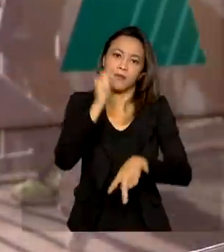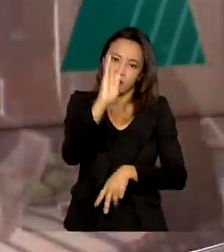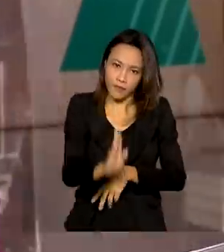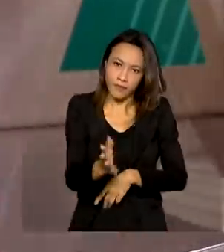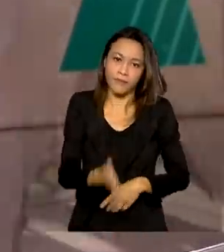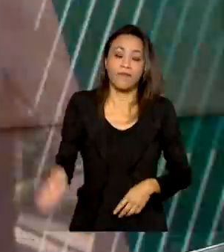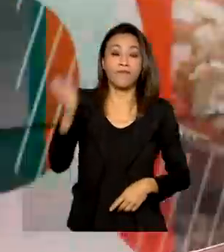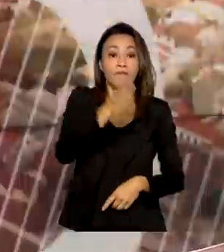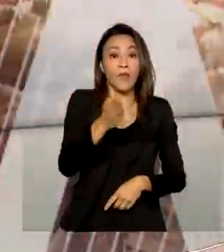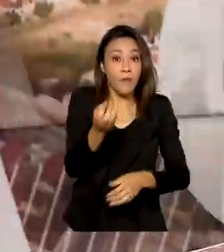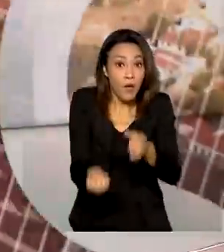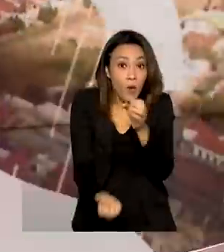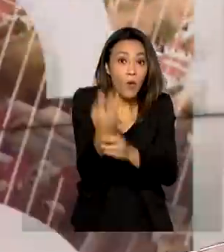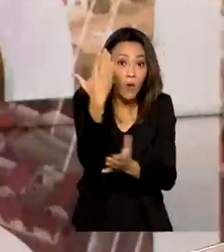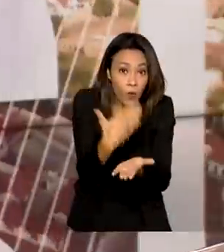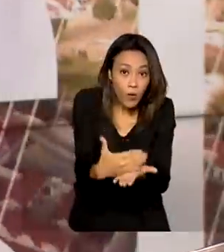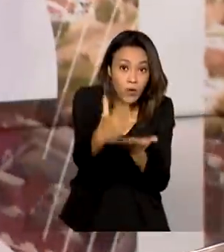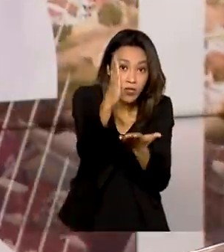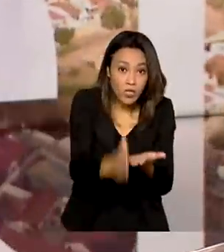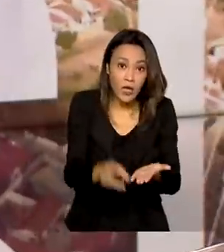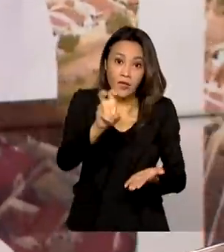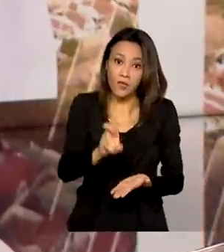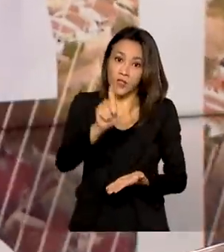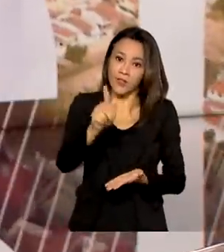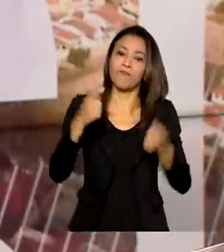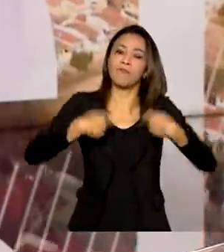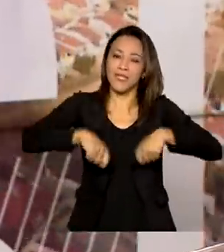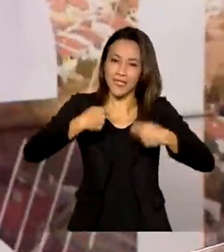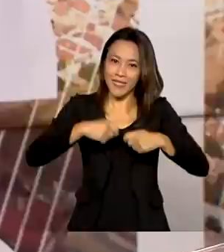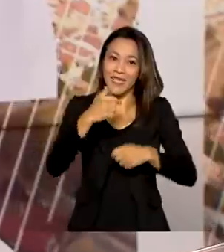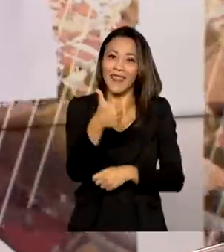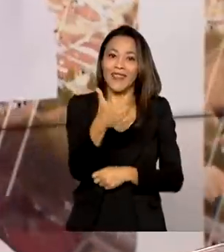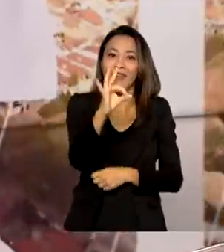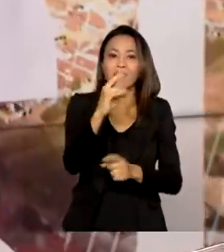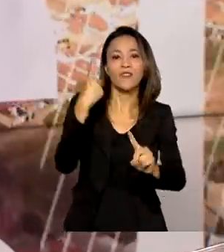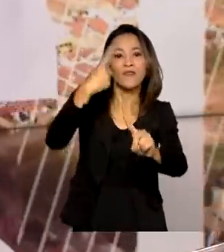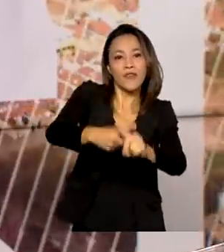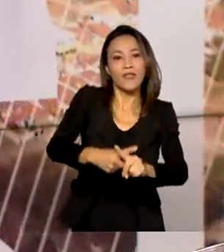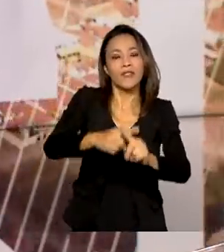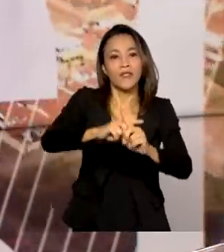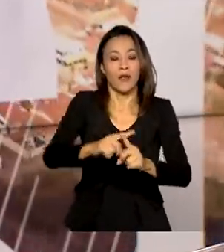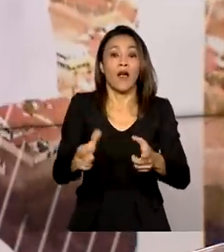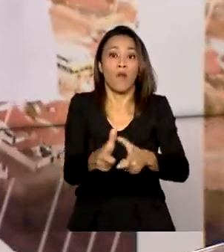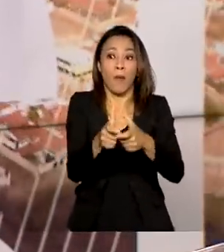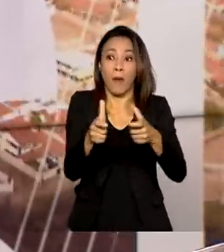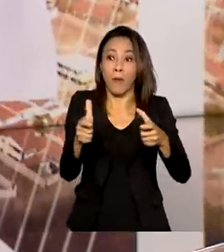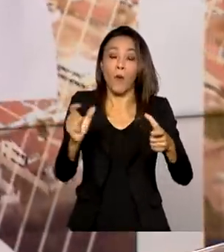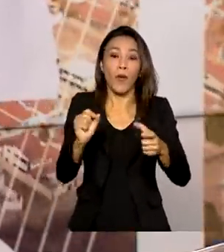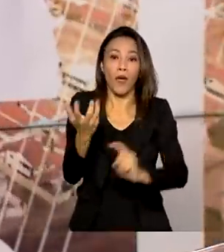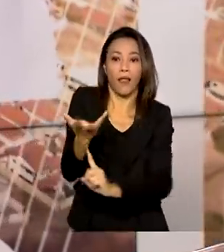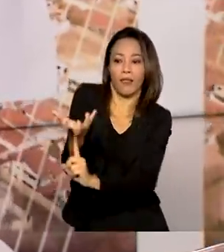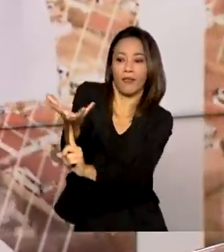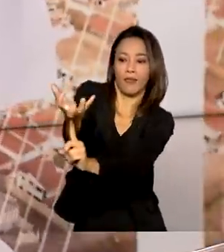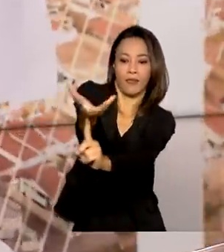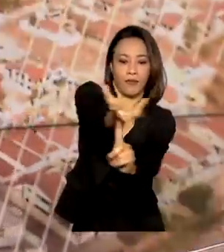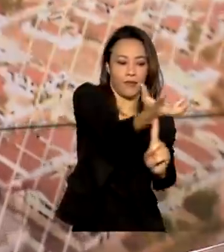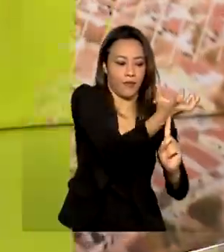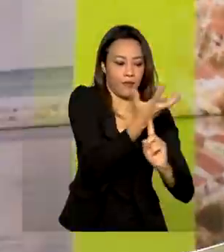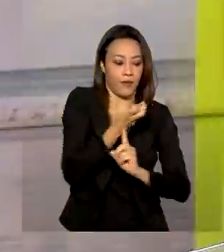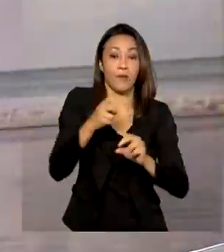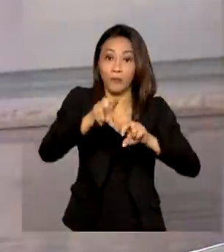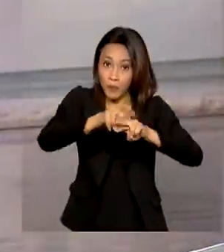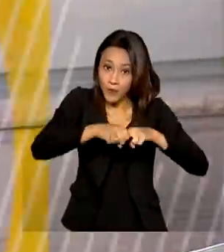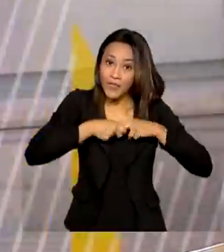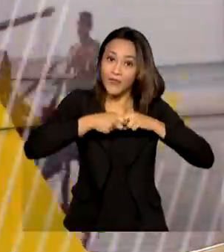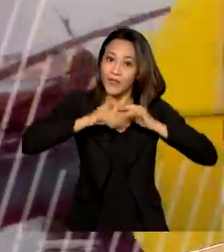implantação do 5G será preciso aumentar em 10 vezes o número de antenas no país. Por isso foi lançado o movimento Antene